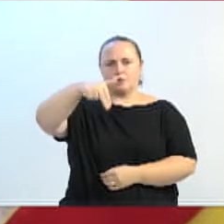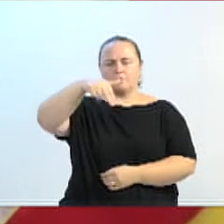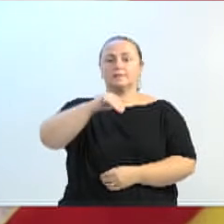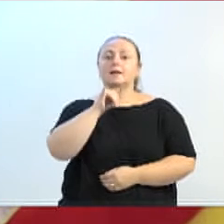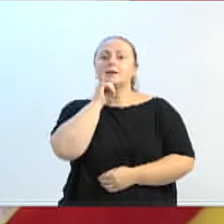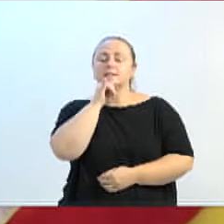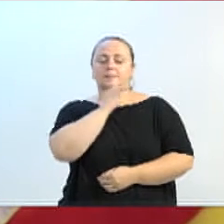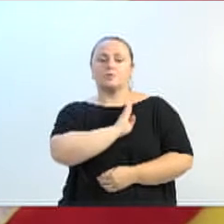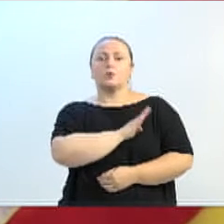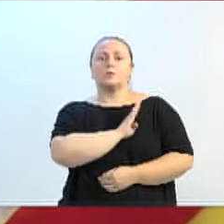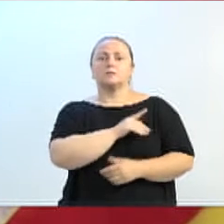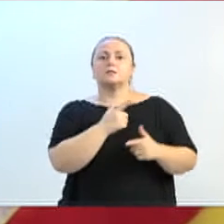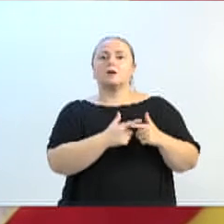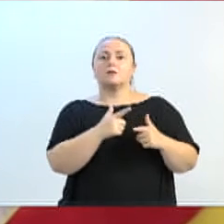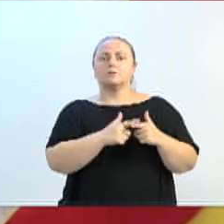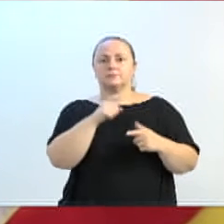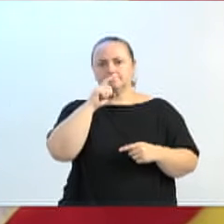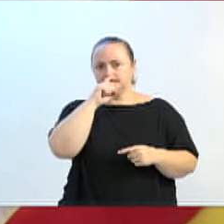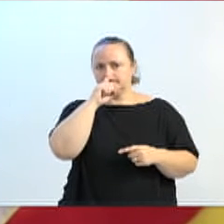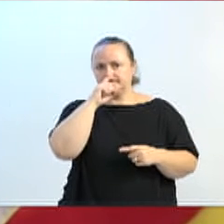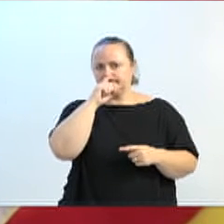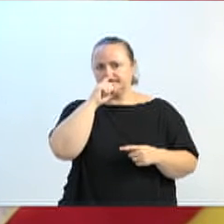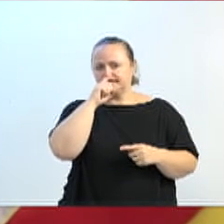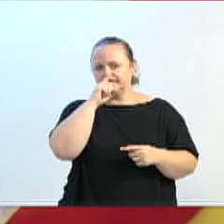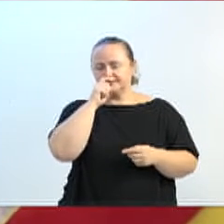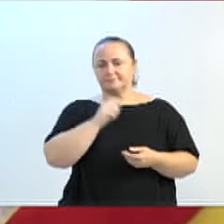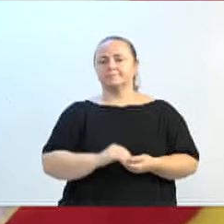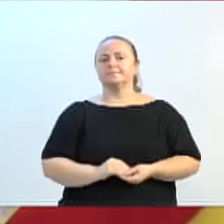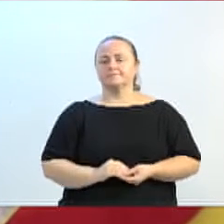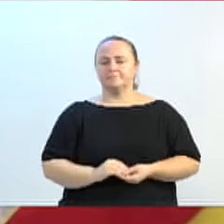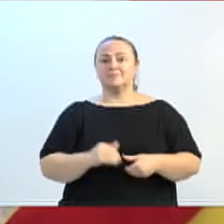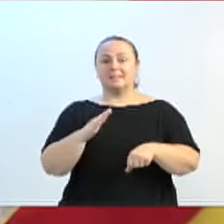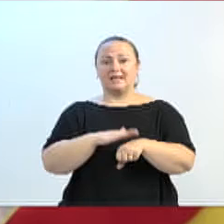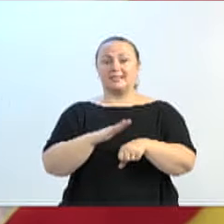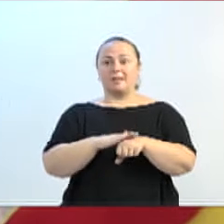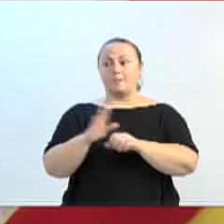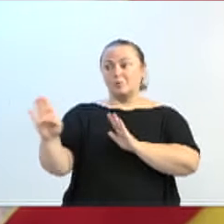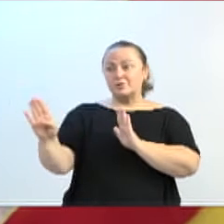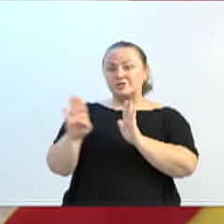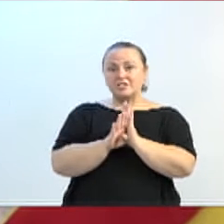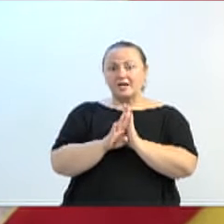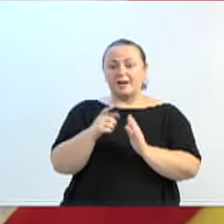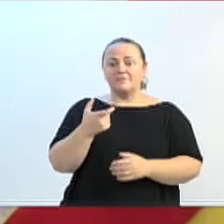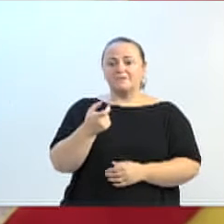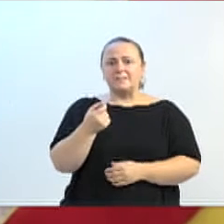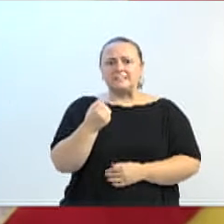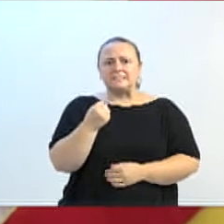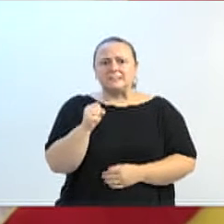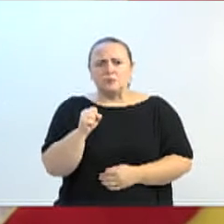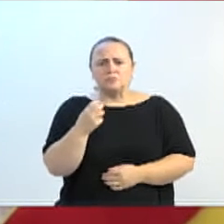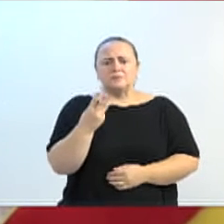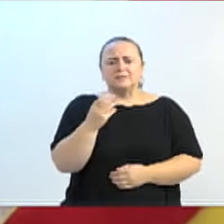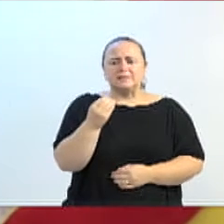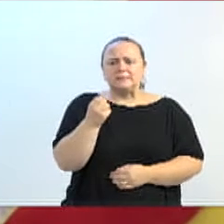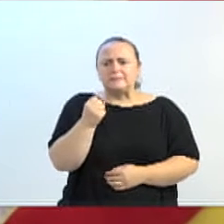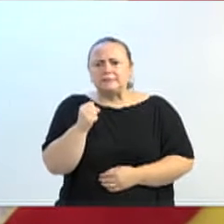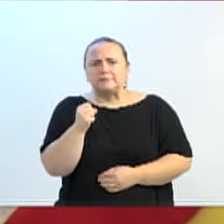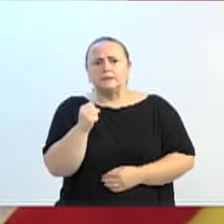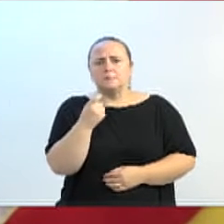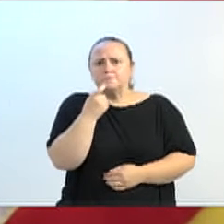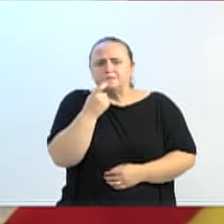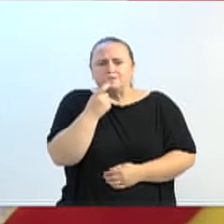por exemplo, passando por um infarto, o tempo resposta, às vezes 20 segundos, 30 segundos, é